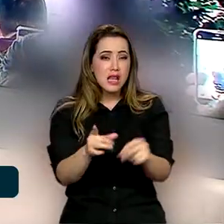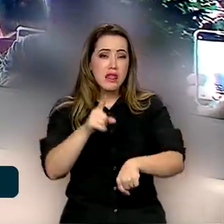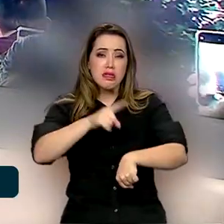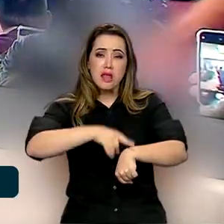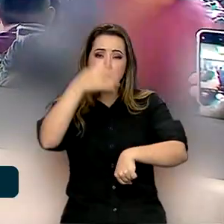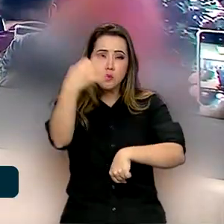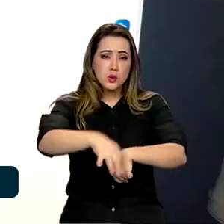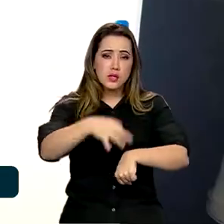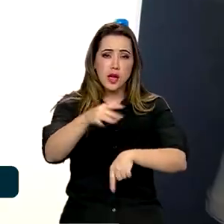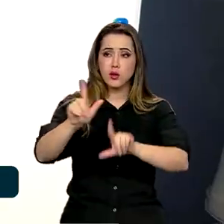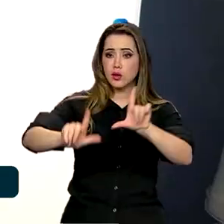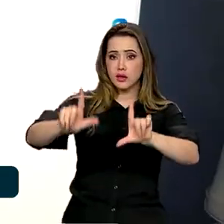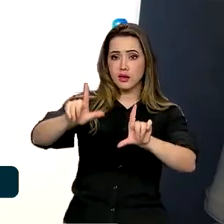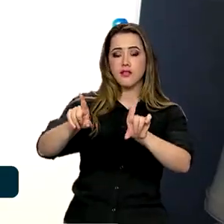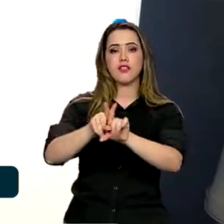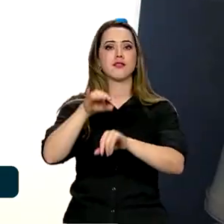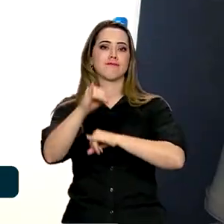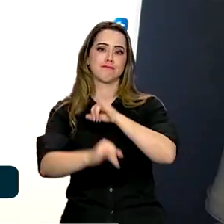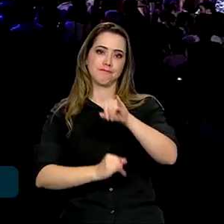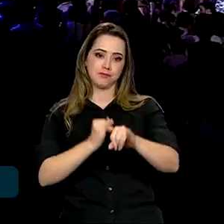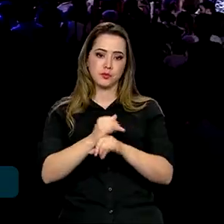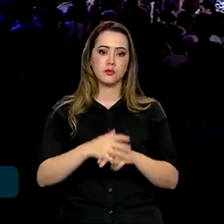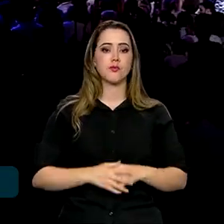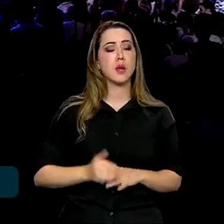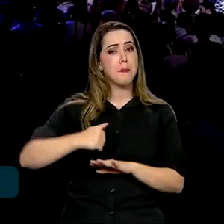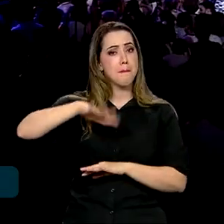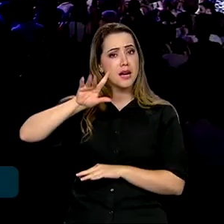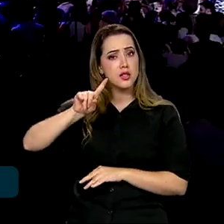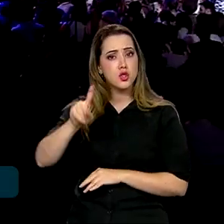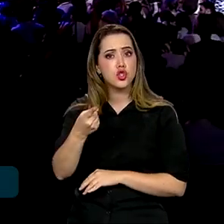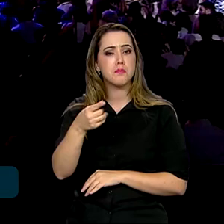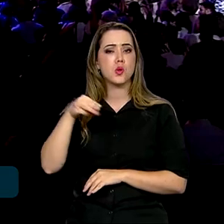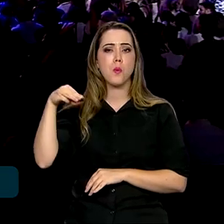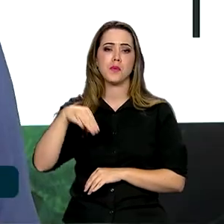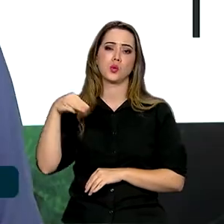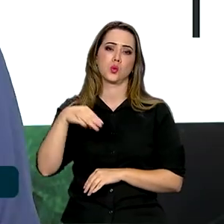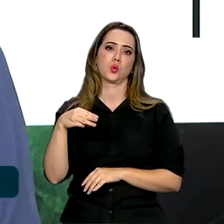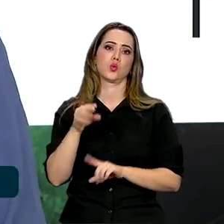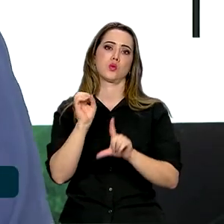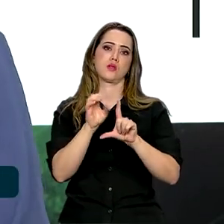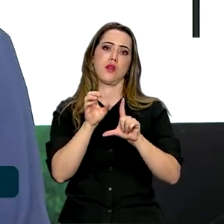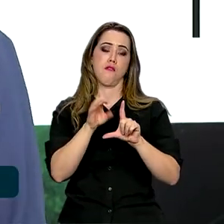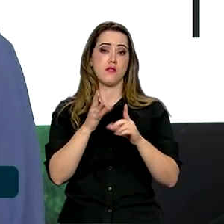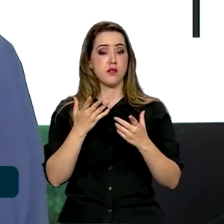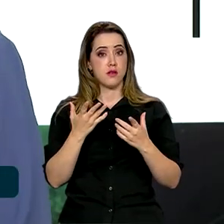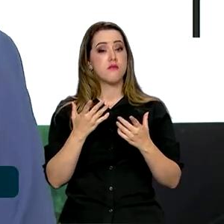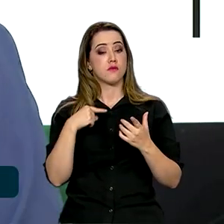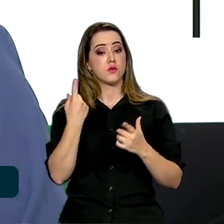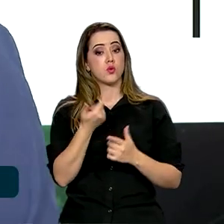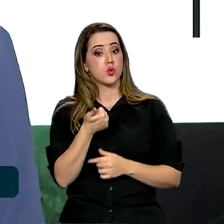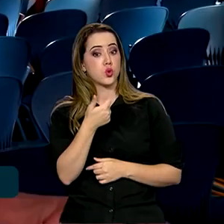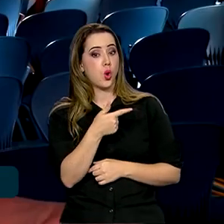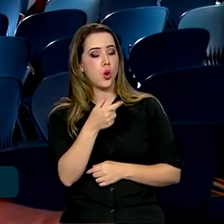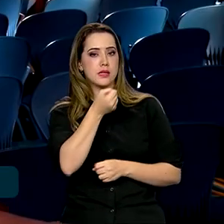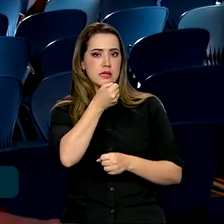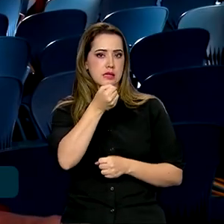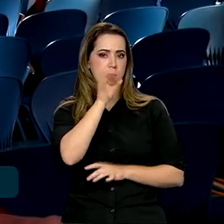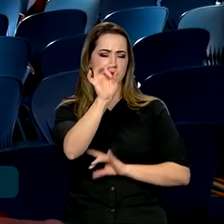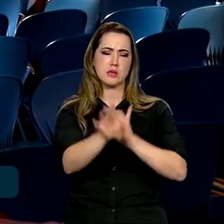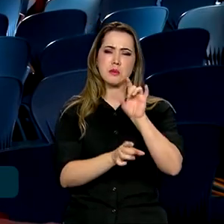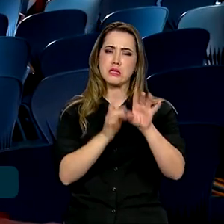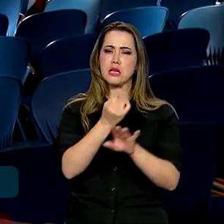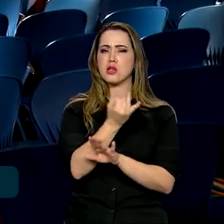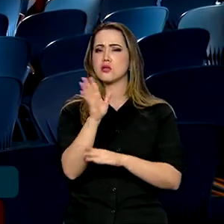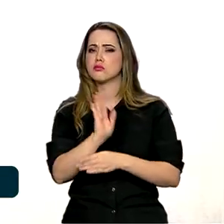real na televisão e na internet. Foram mais de mil minutos ao vivo, 12 entrevistas exclusivas e muitas